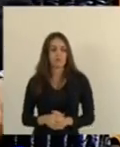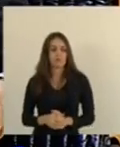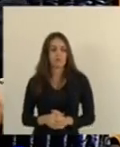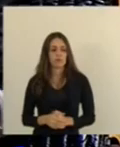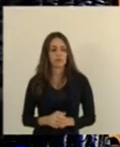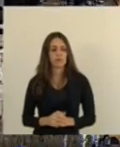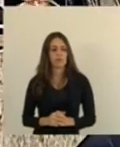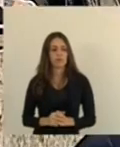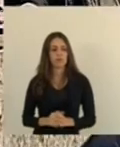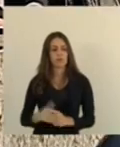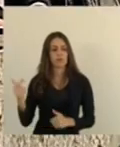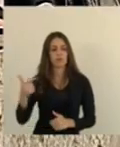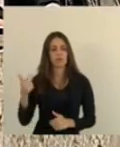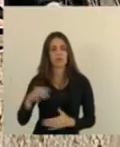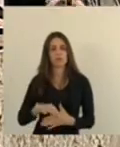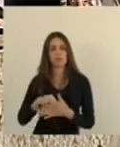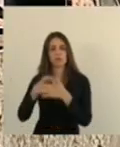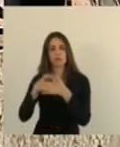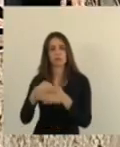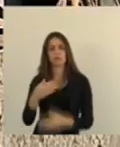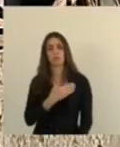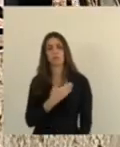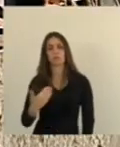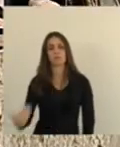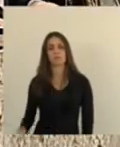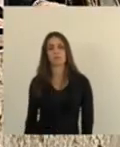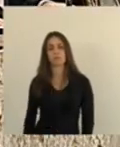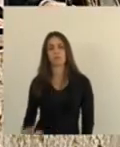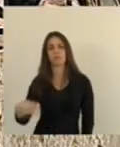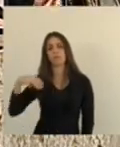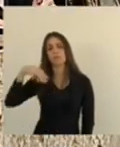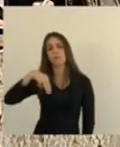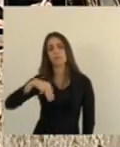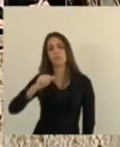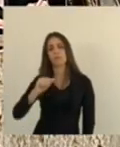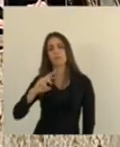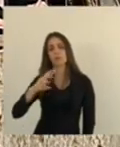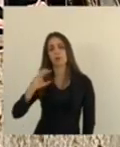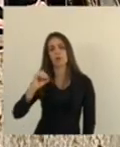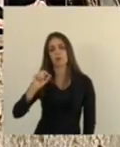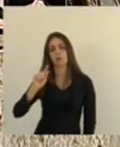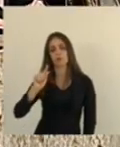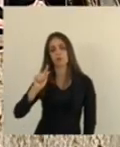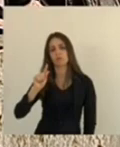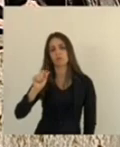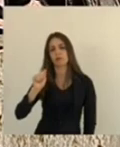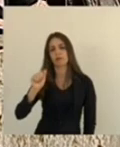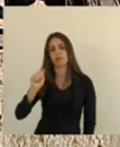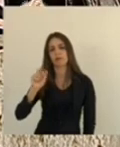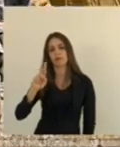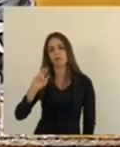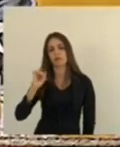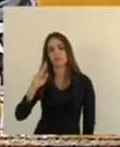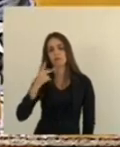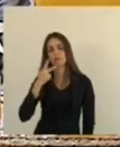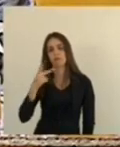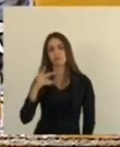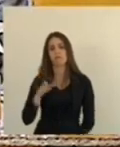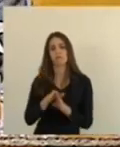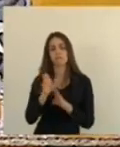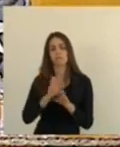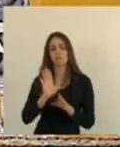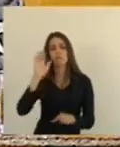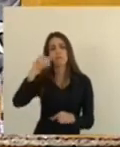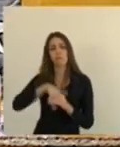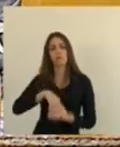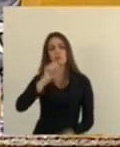vice-líder vice-líder do governo deputado marcos garcia indica votos sim como voto deputado